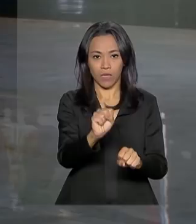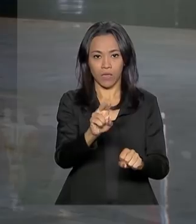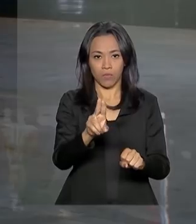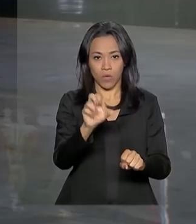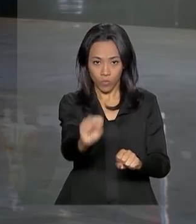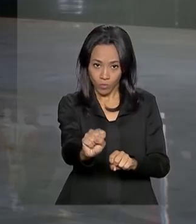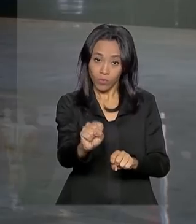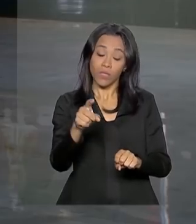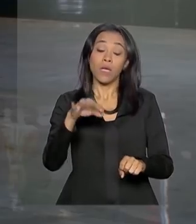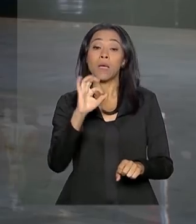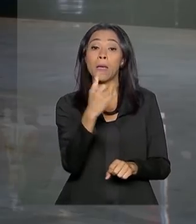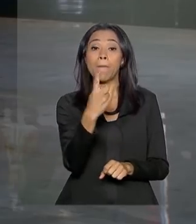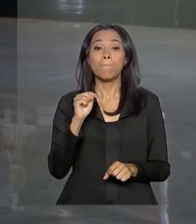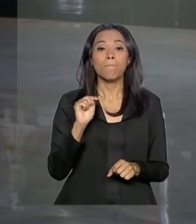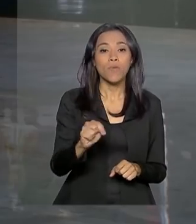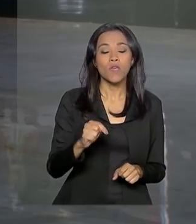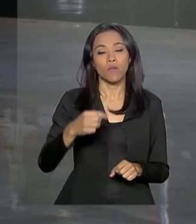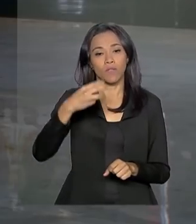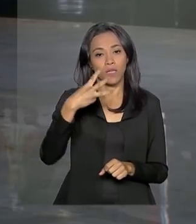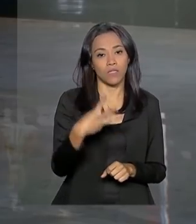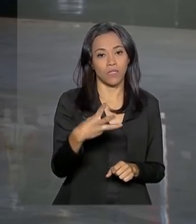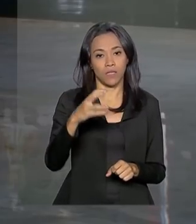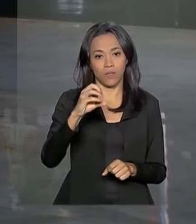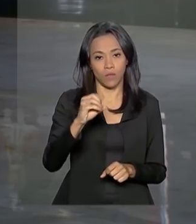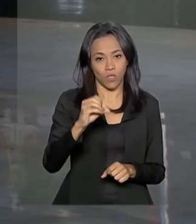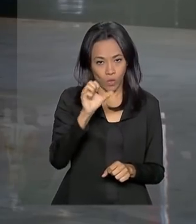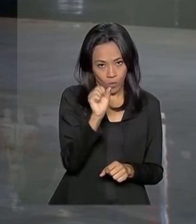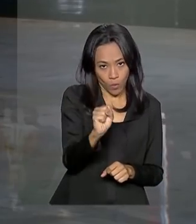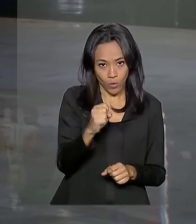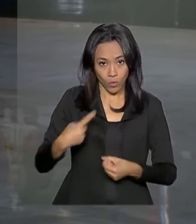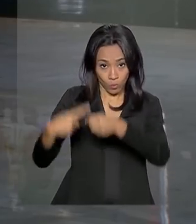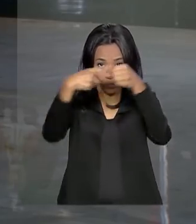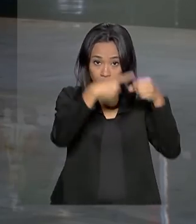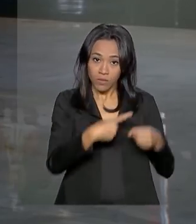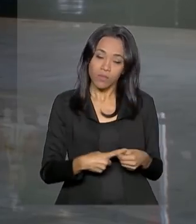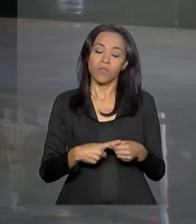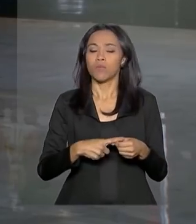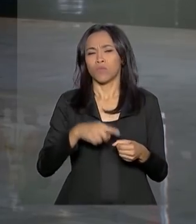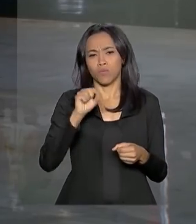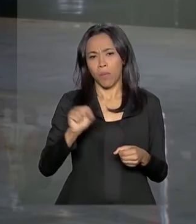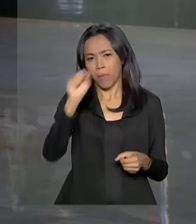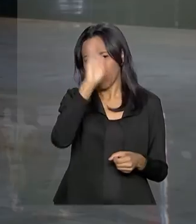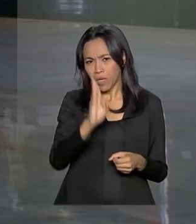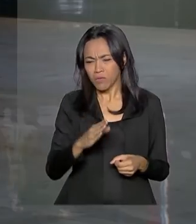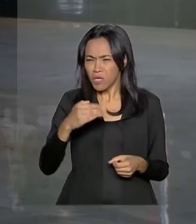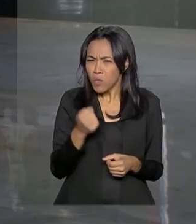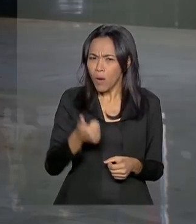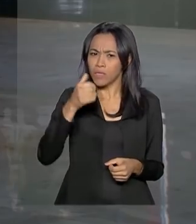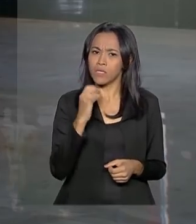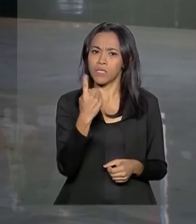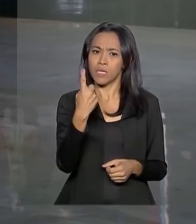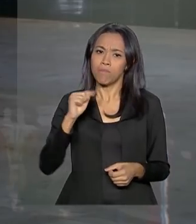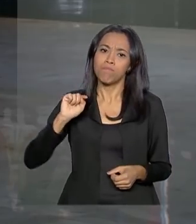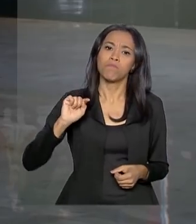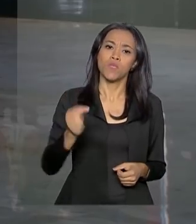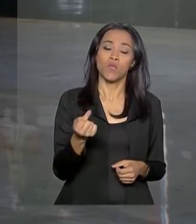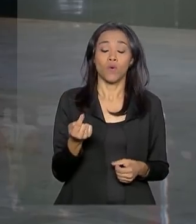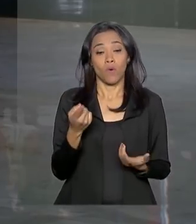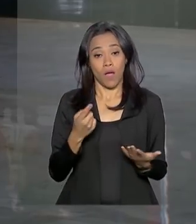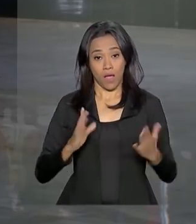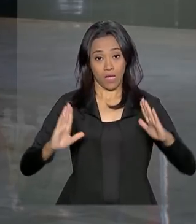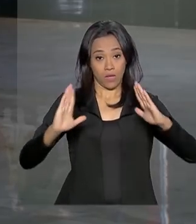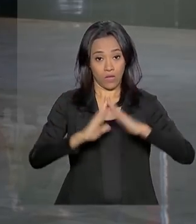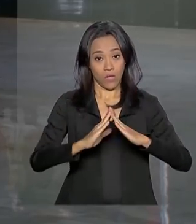atendem em 1.308 municípios de todas as regiões do país. E em quase mil municípios, as Santas